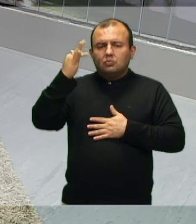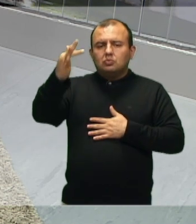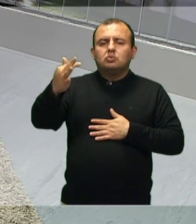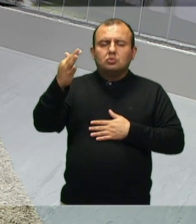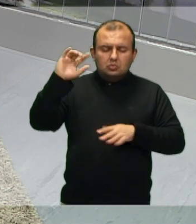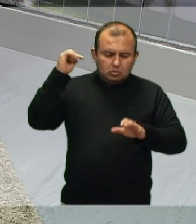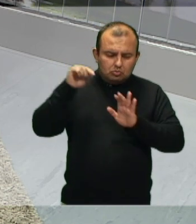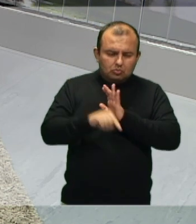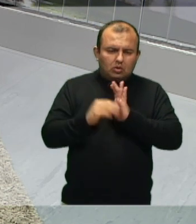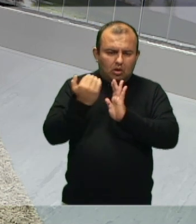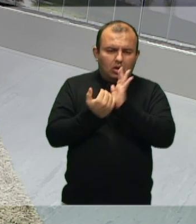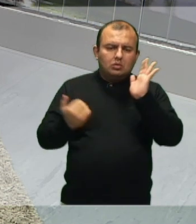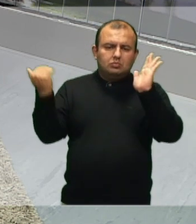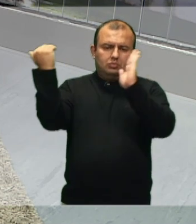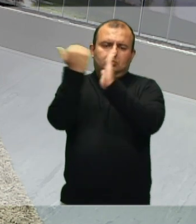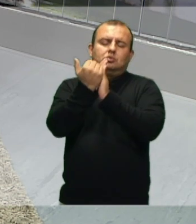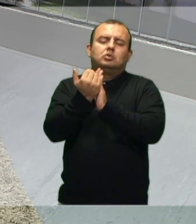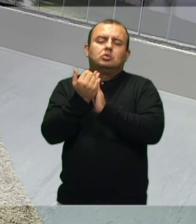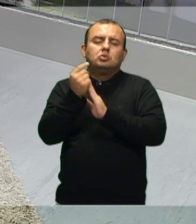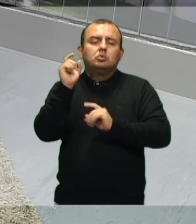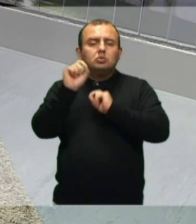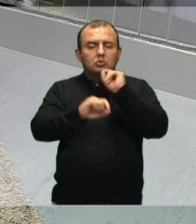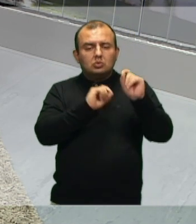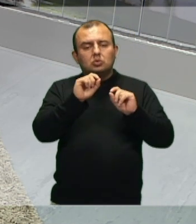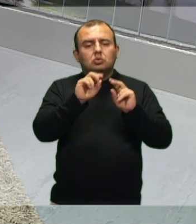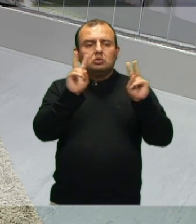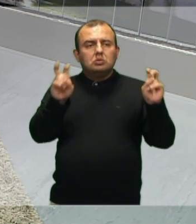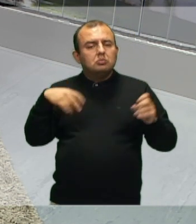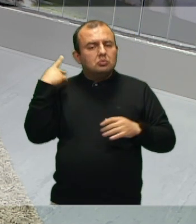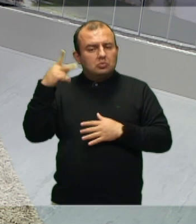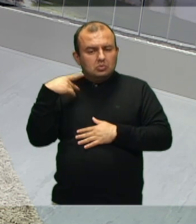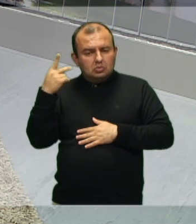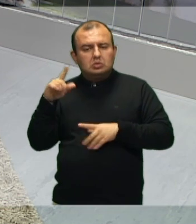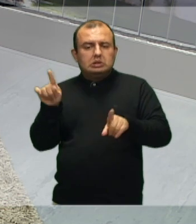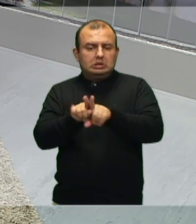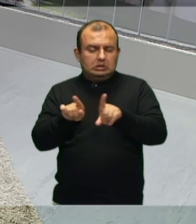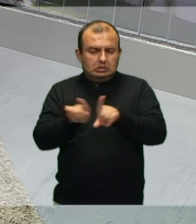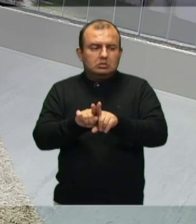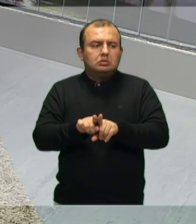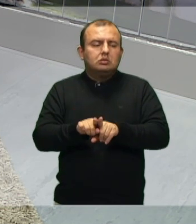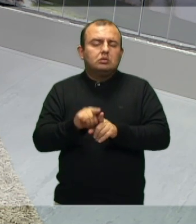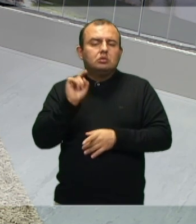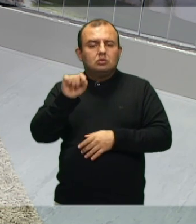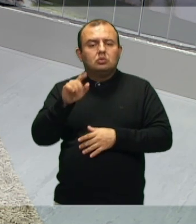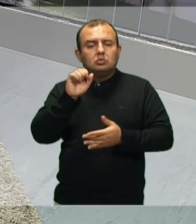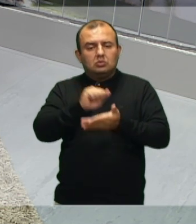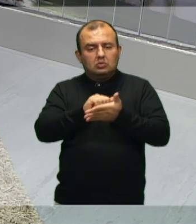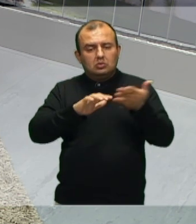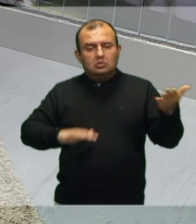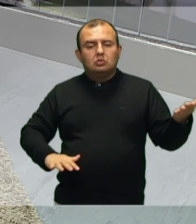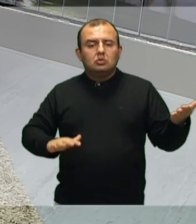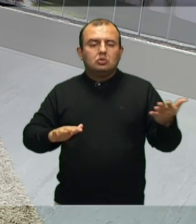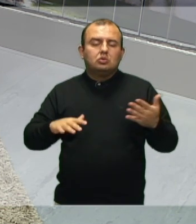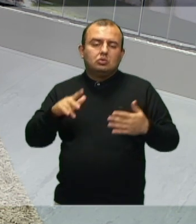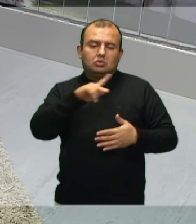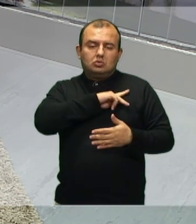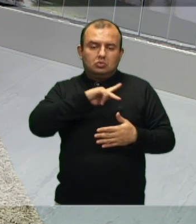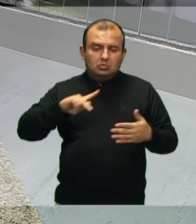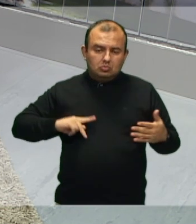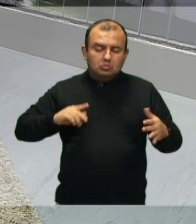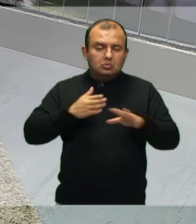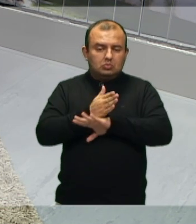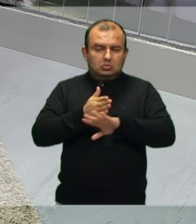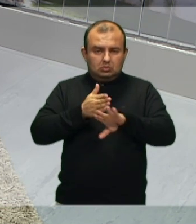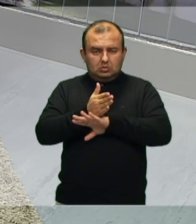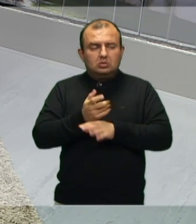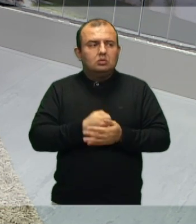se aprofundar um pouco mais sobre questões políticas e também sobre a atividade pública, a participação?